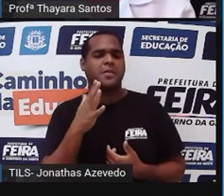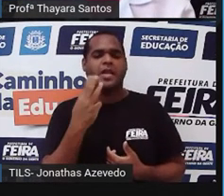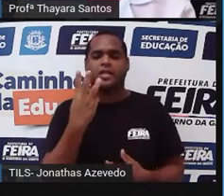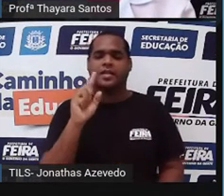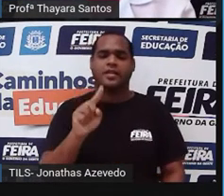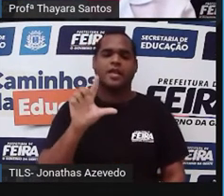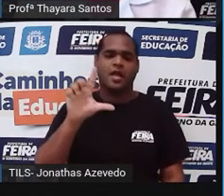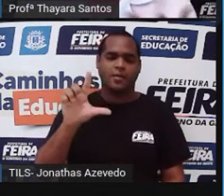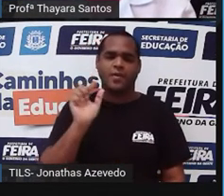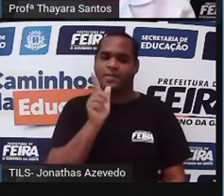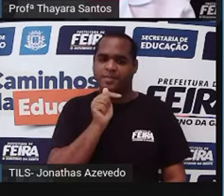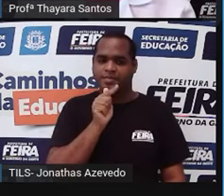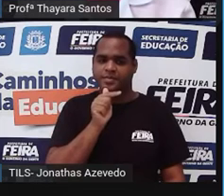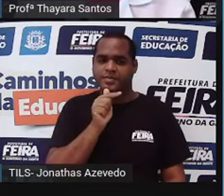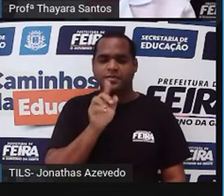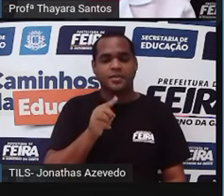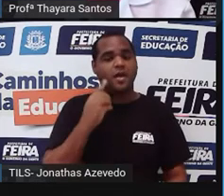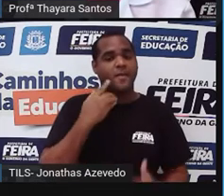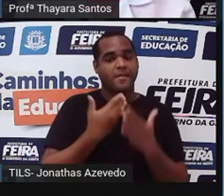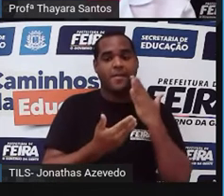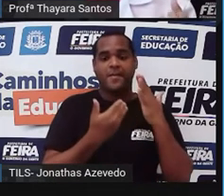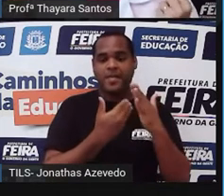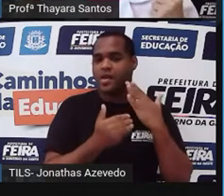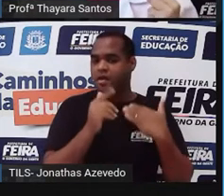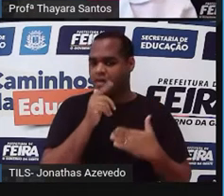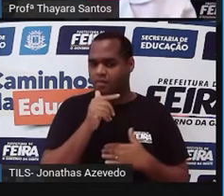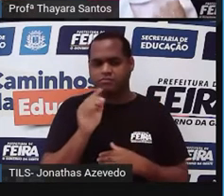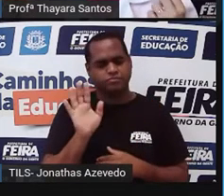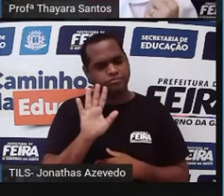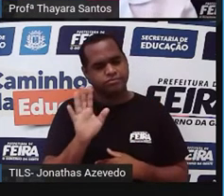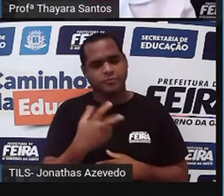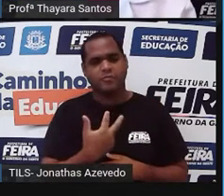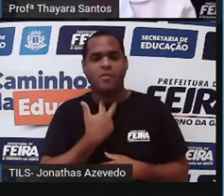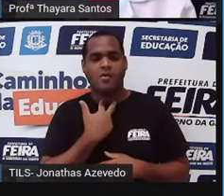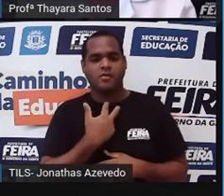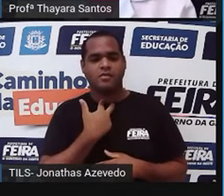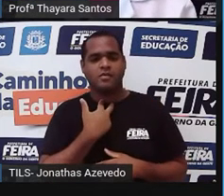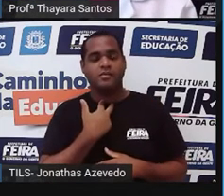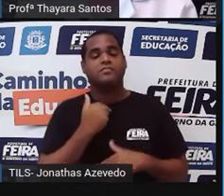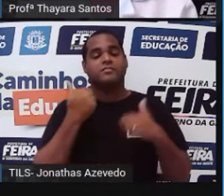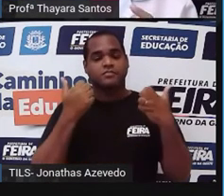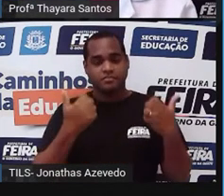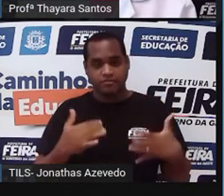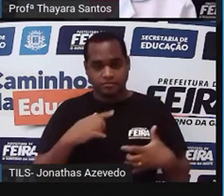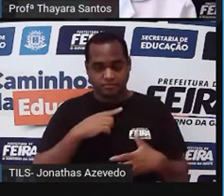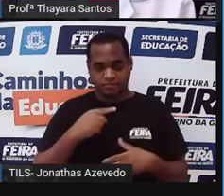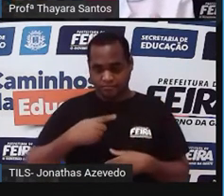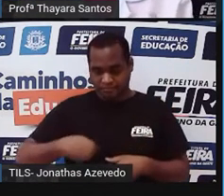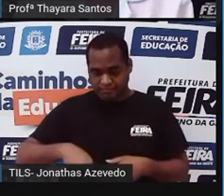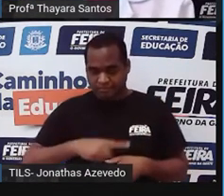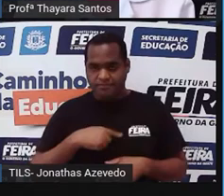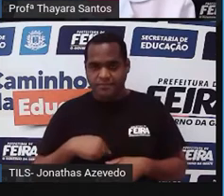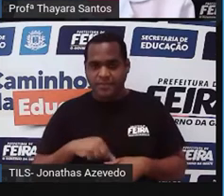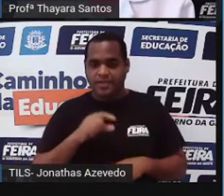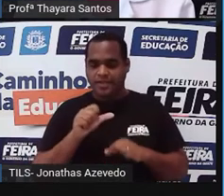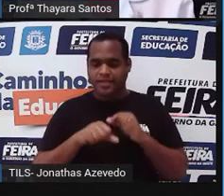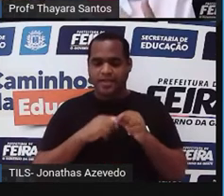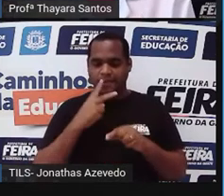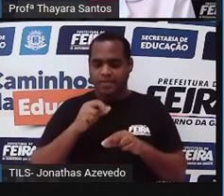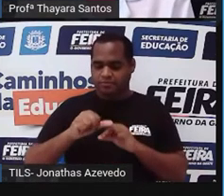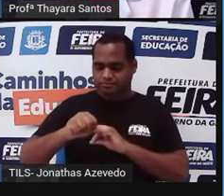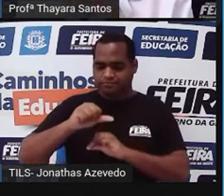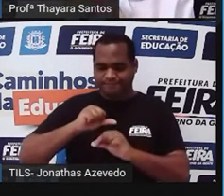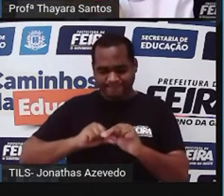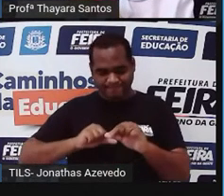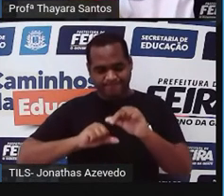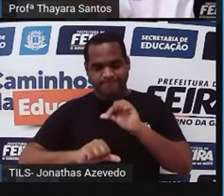litros de água. A gente não pode perder essa água toda. Então, o intestino, ele faz essa filtragem dessa água e